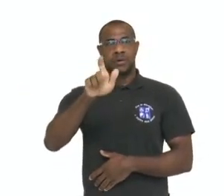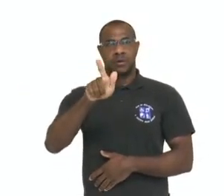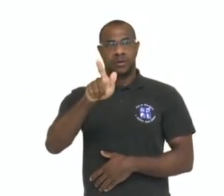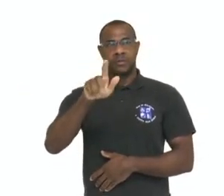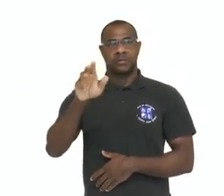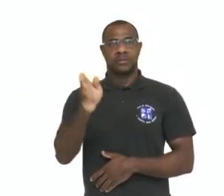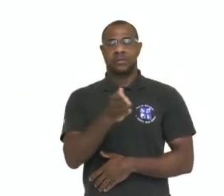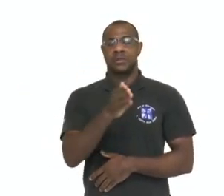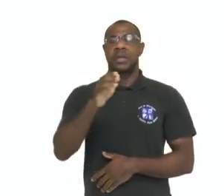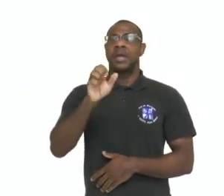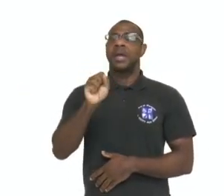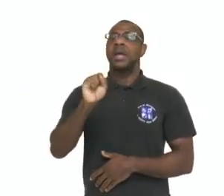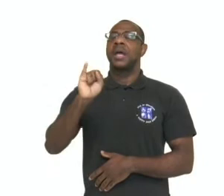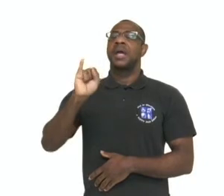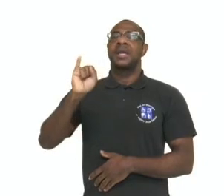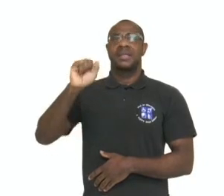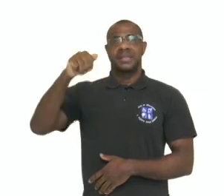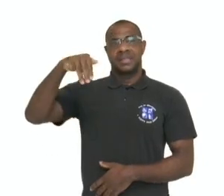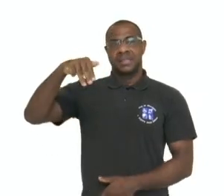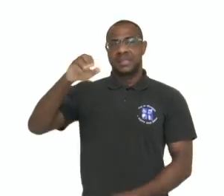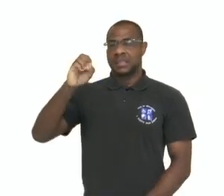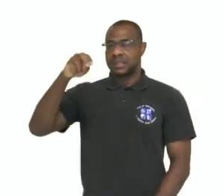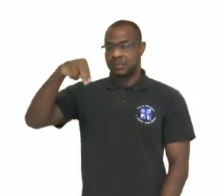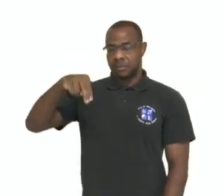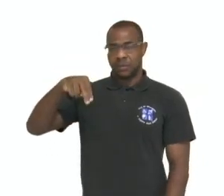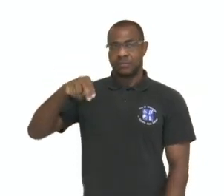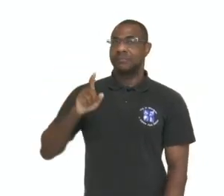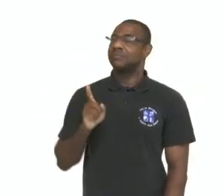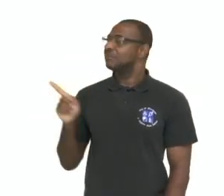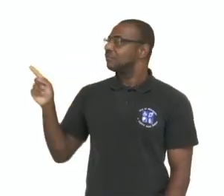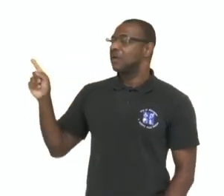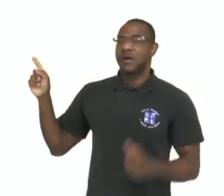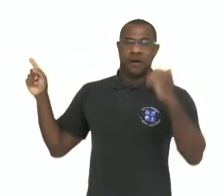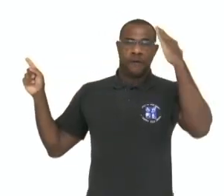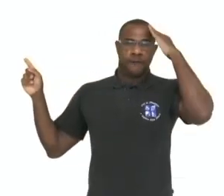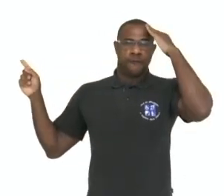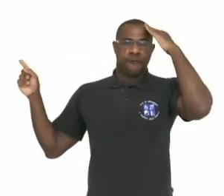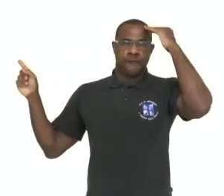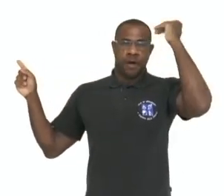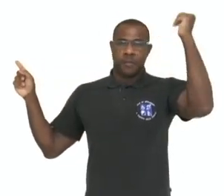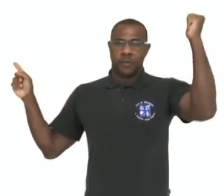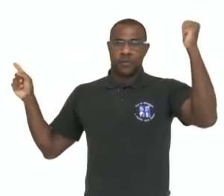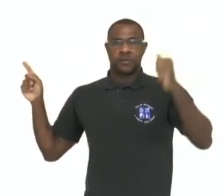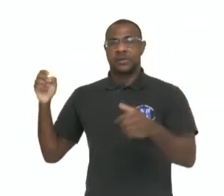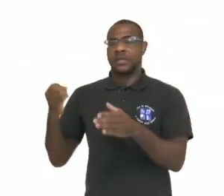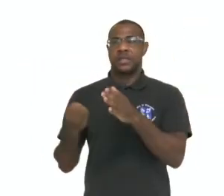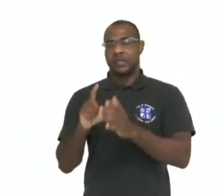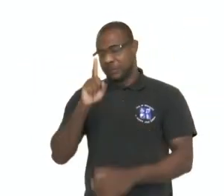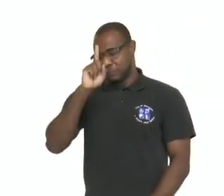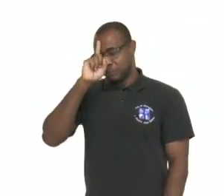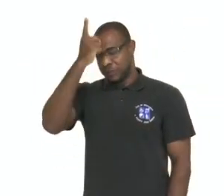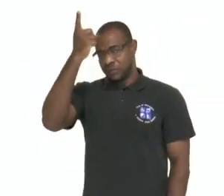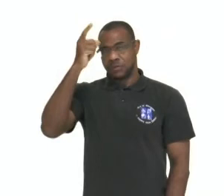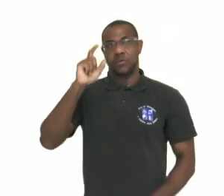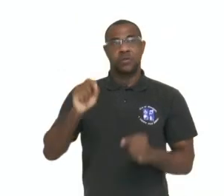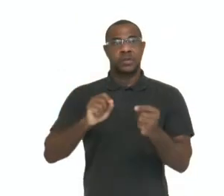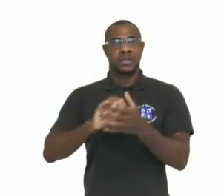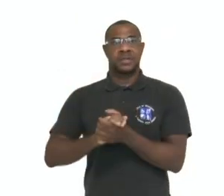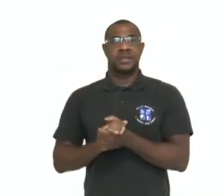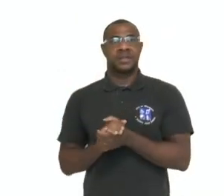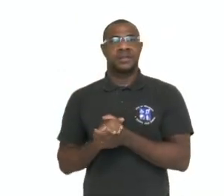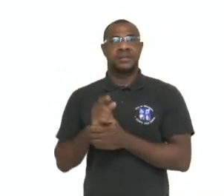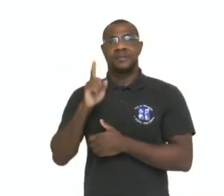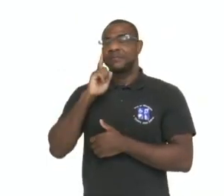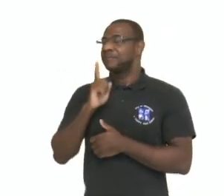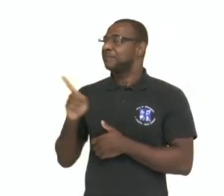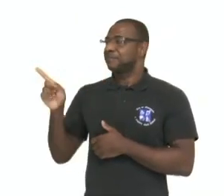lei determina que a resistência elétrica, determina a resistência elétrica dos condutores. E a segunda